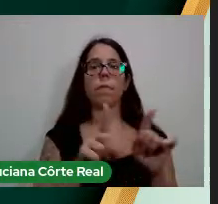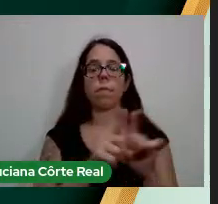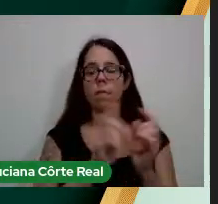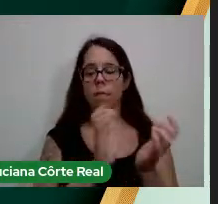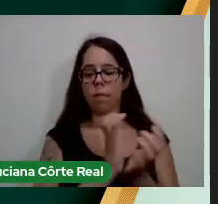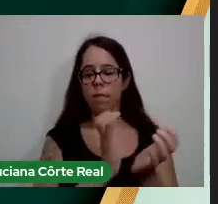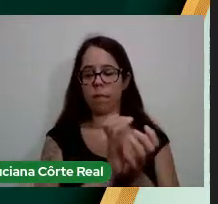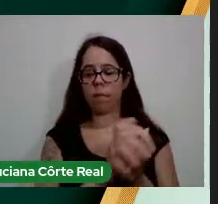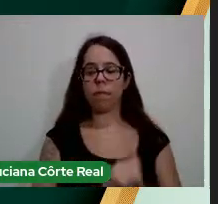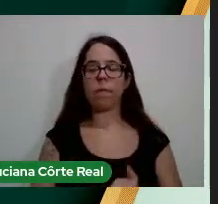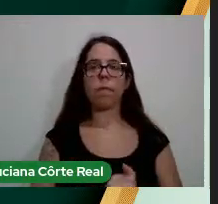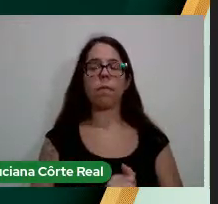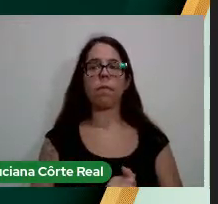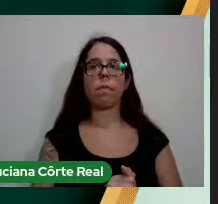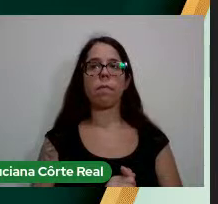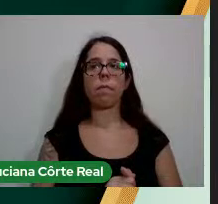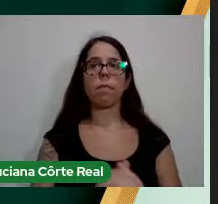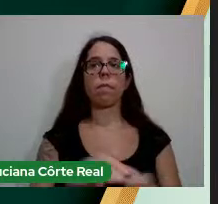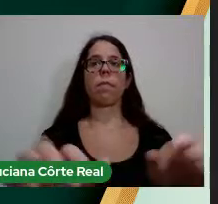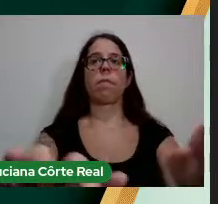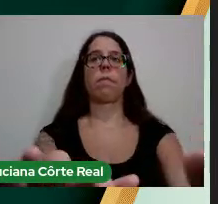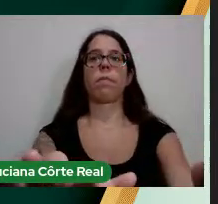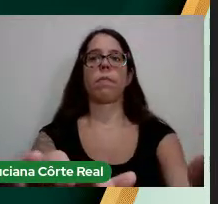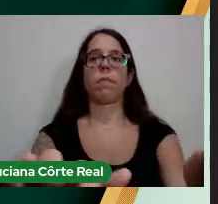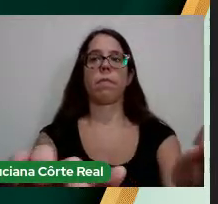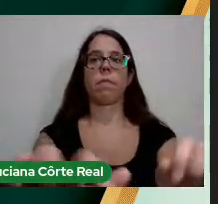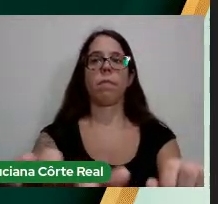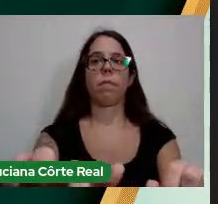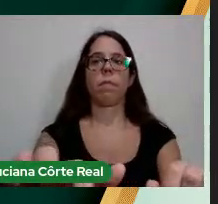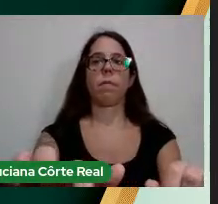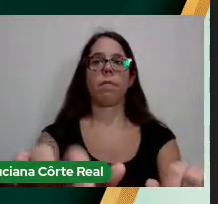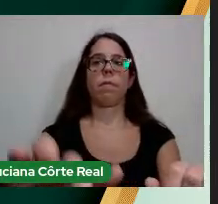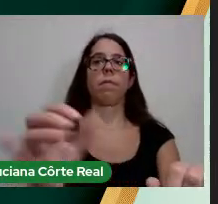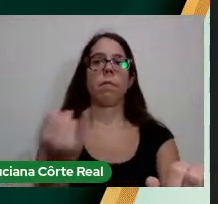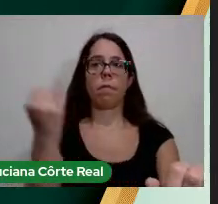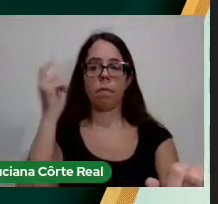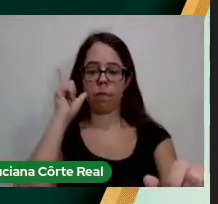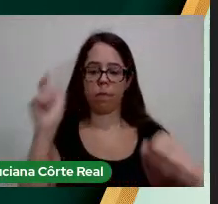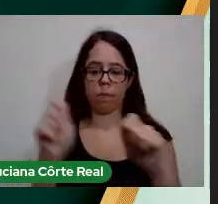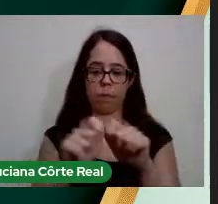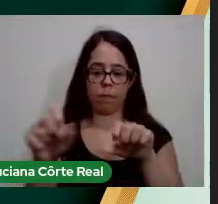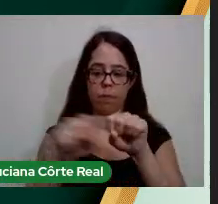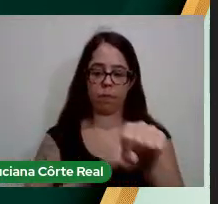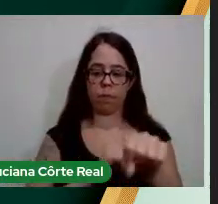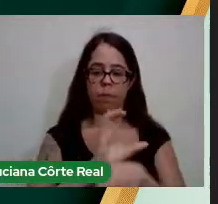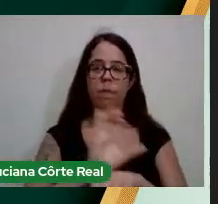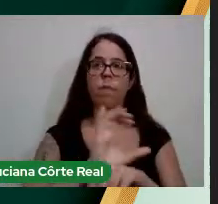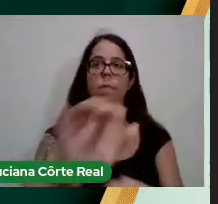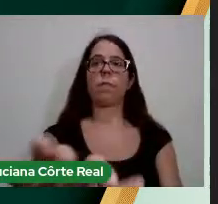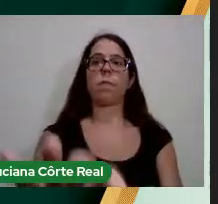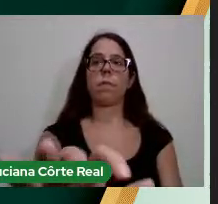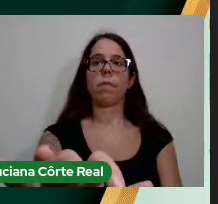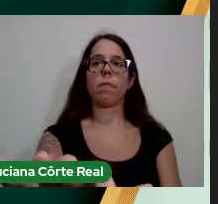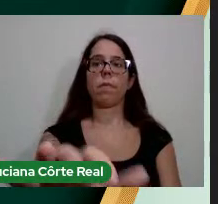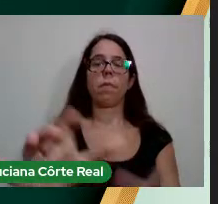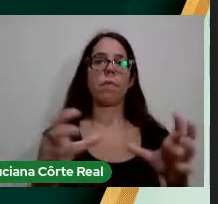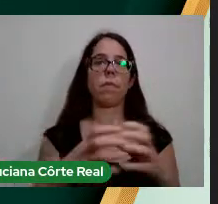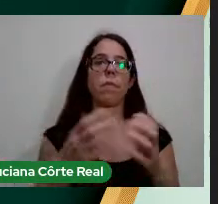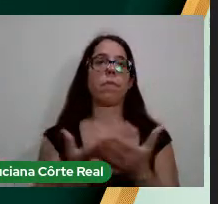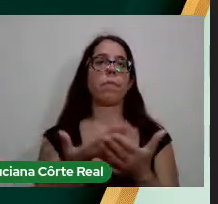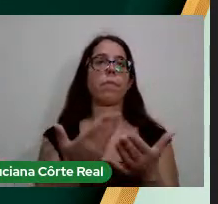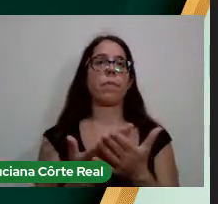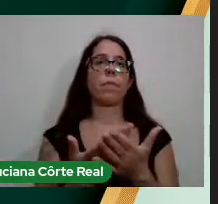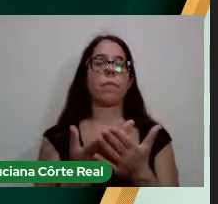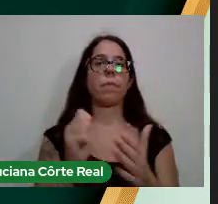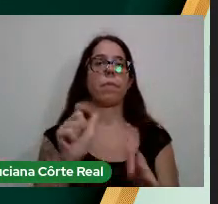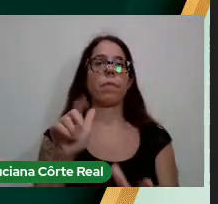colegas Que foram fundamentais Para que eu chegasse A conclusão do curso Ao meu grupo de estudo Aline